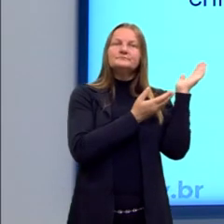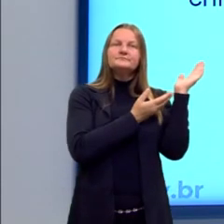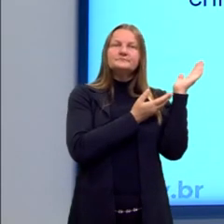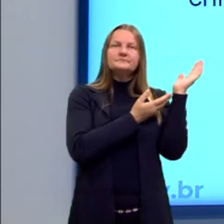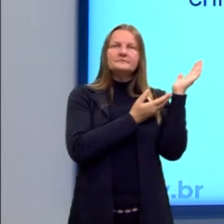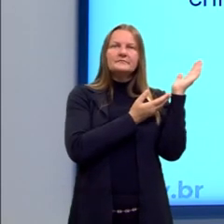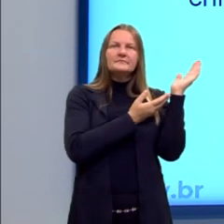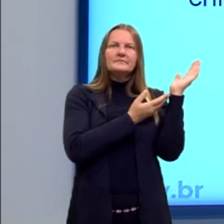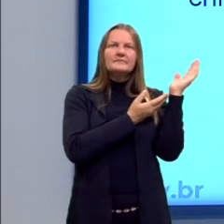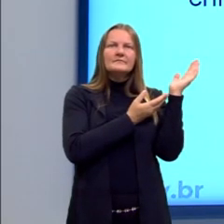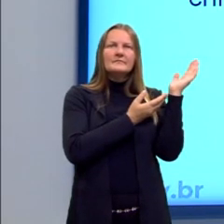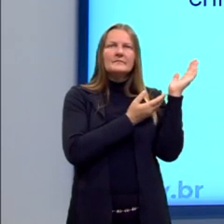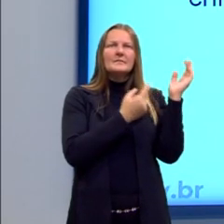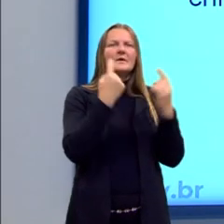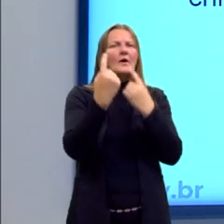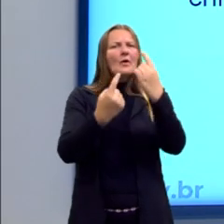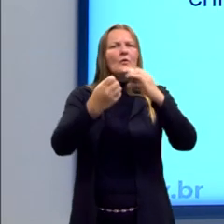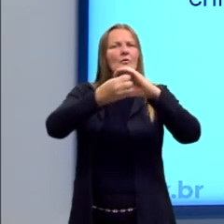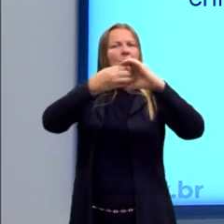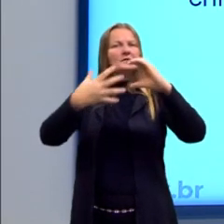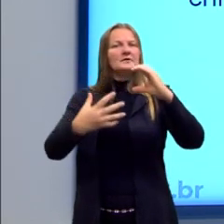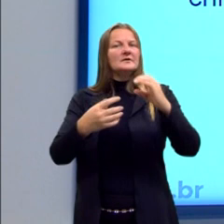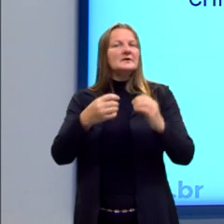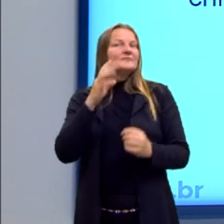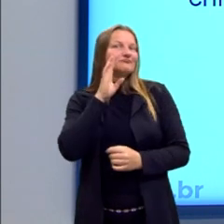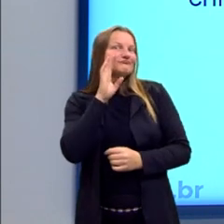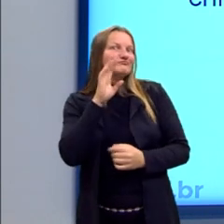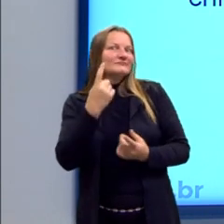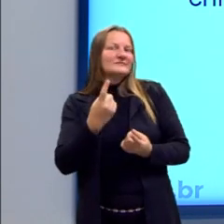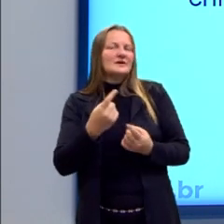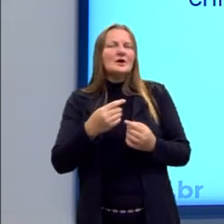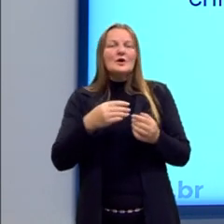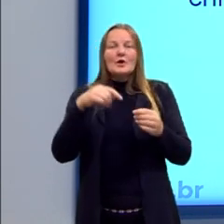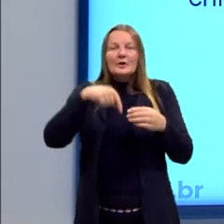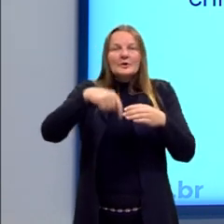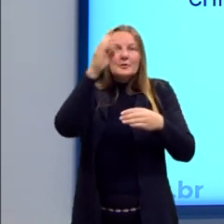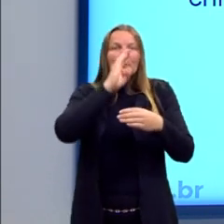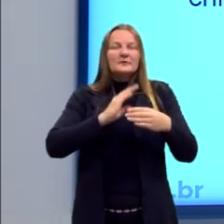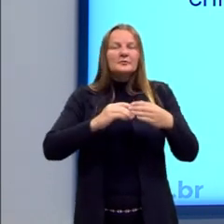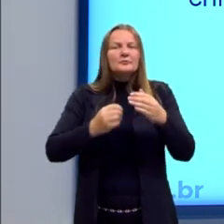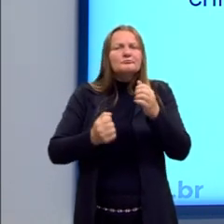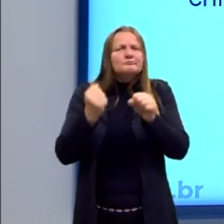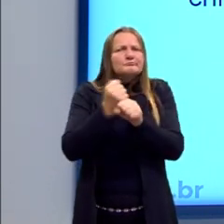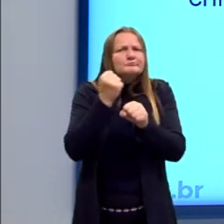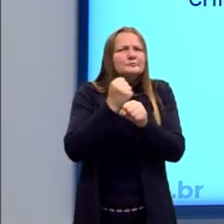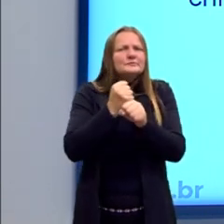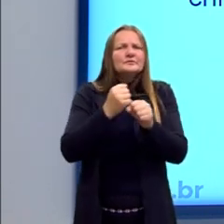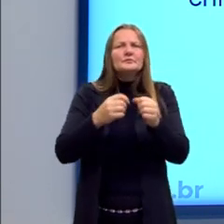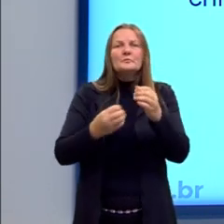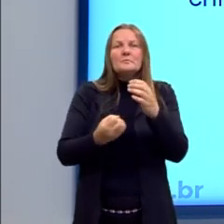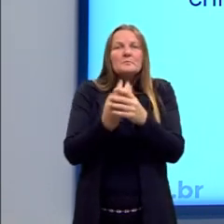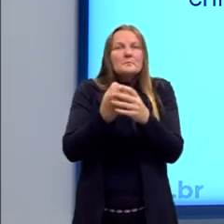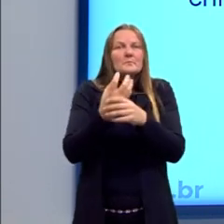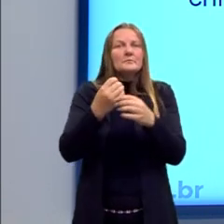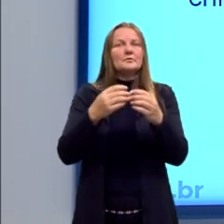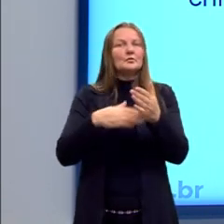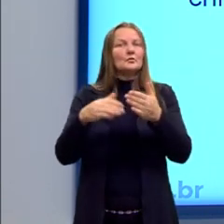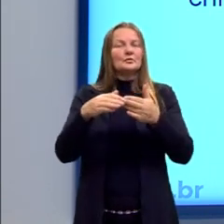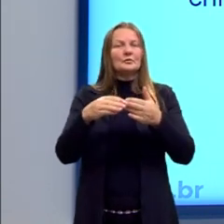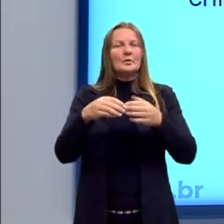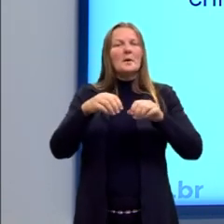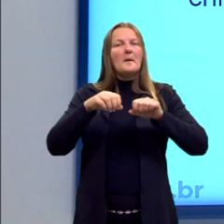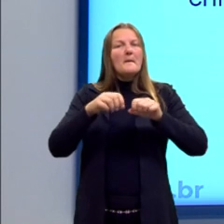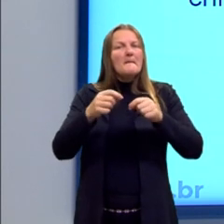bacanas, né? Por exemplo, um país não poderia produzir tudo o que consome. Então, a circulação mundial de mercadorias.